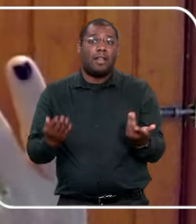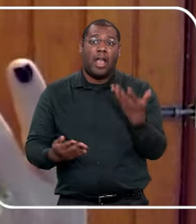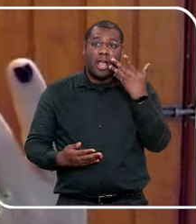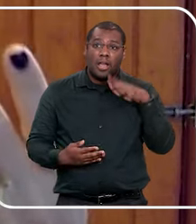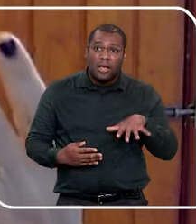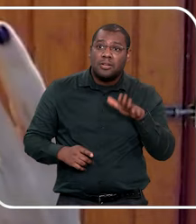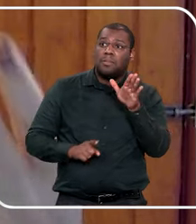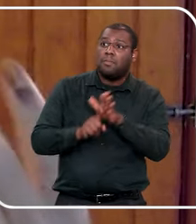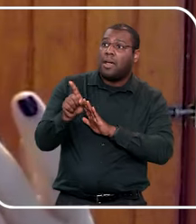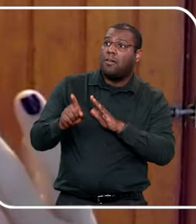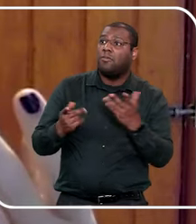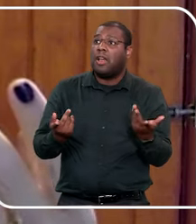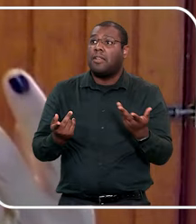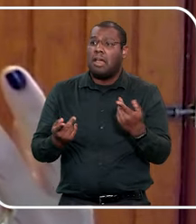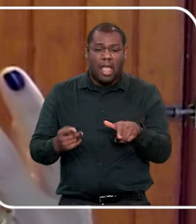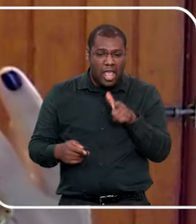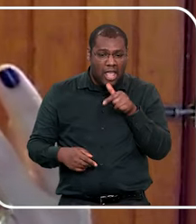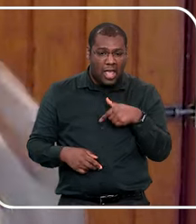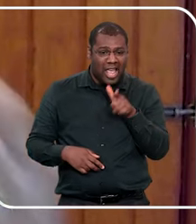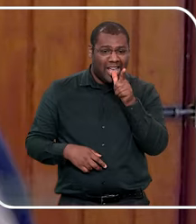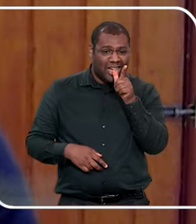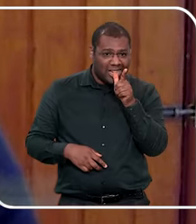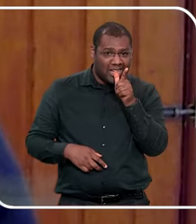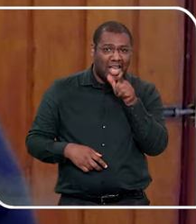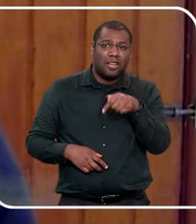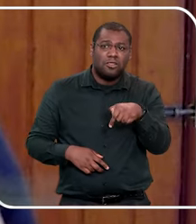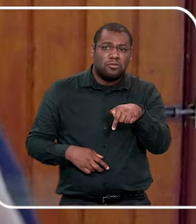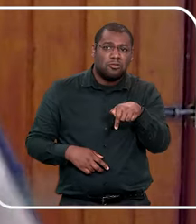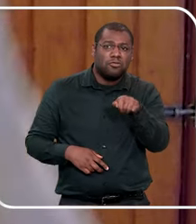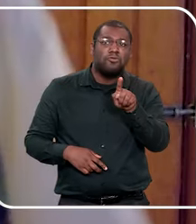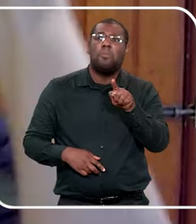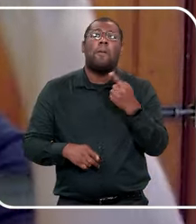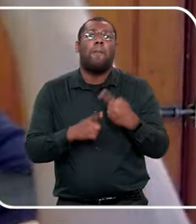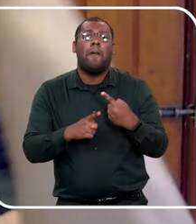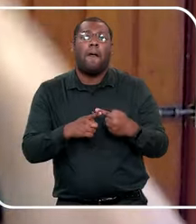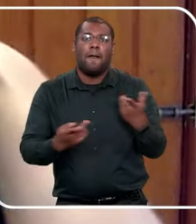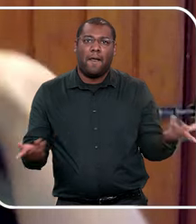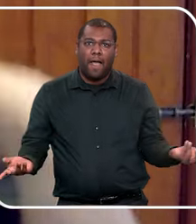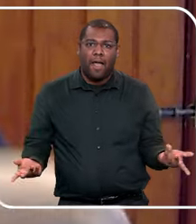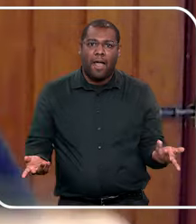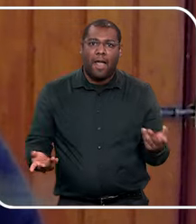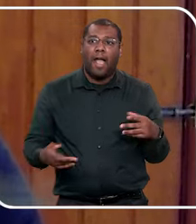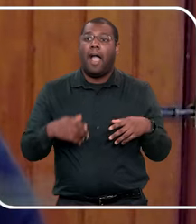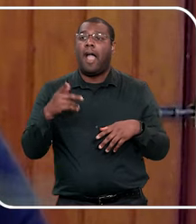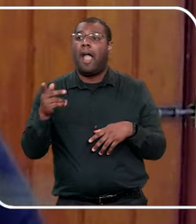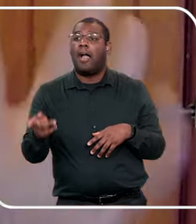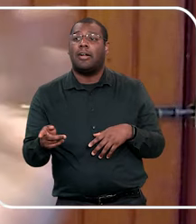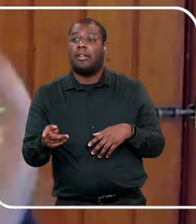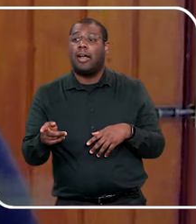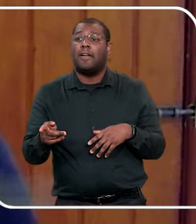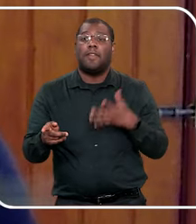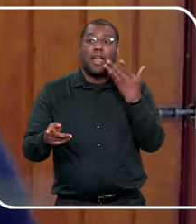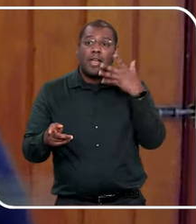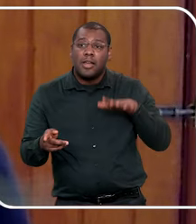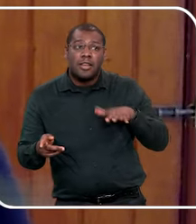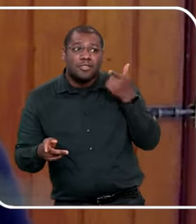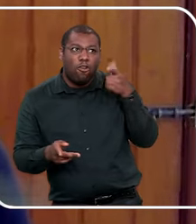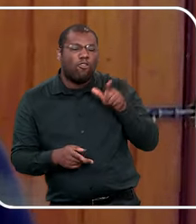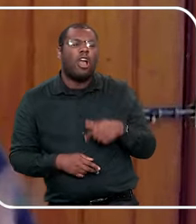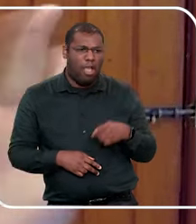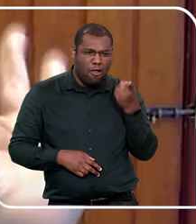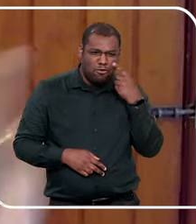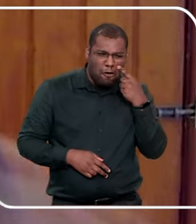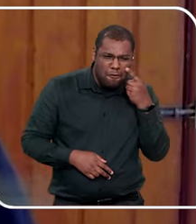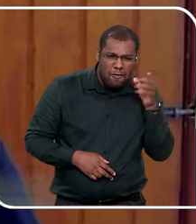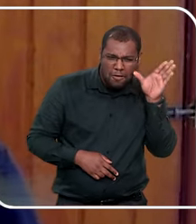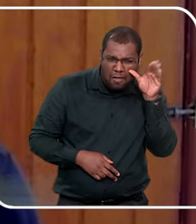o gesto do sexo, eu, eu, eu tenho um, um menininho que convivia comigo, não é acolhido não,